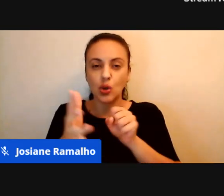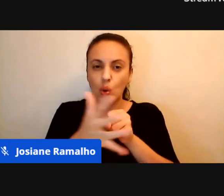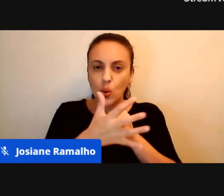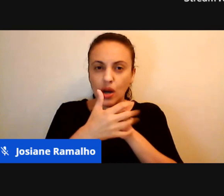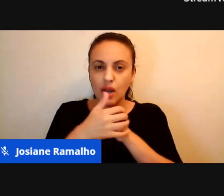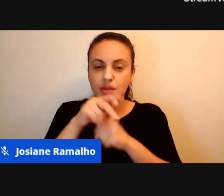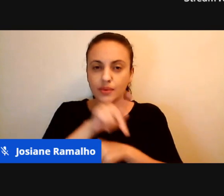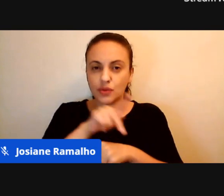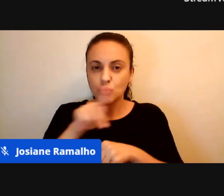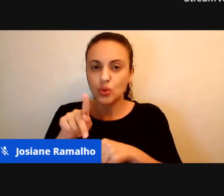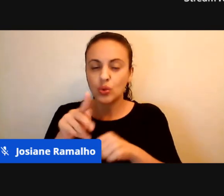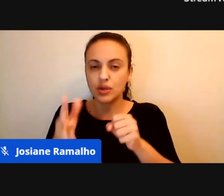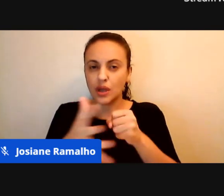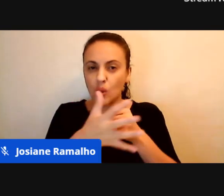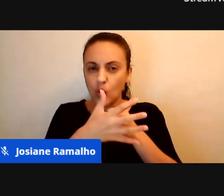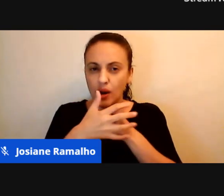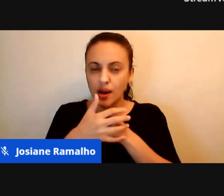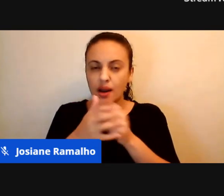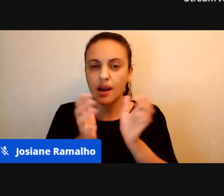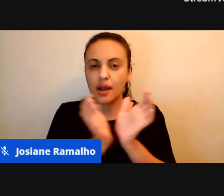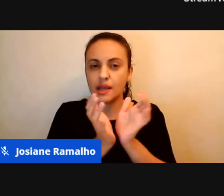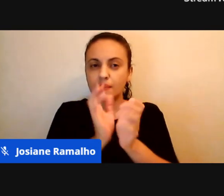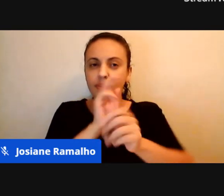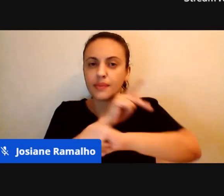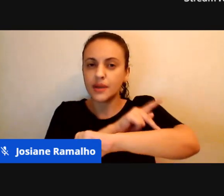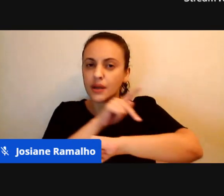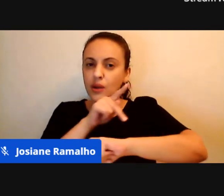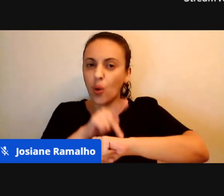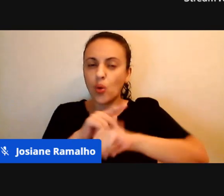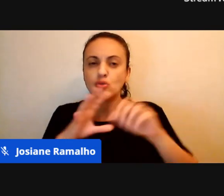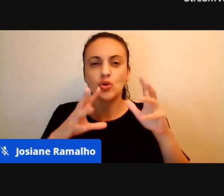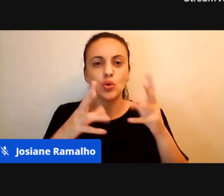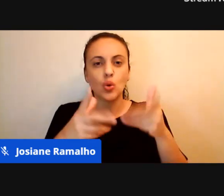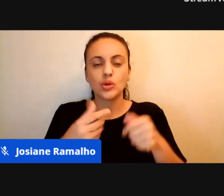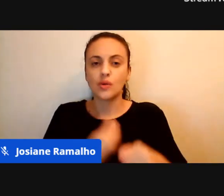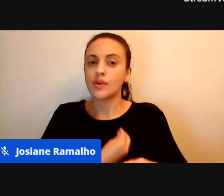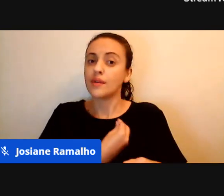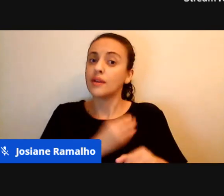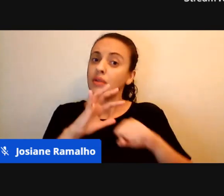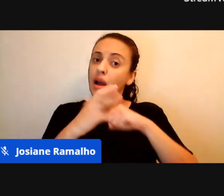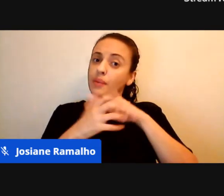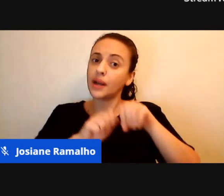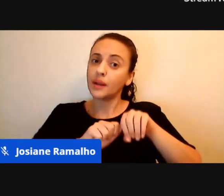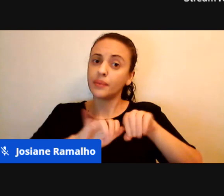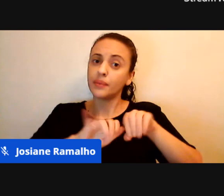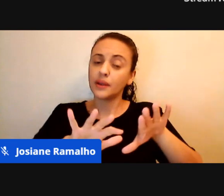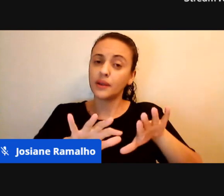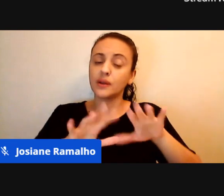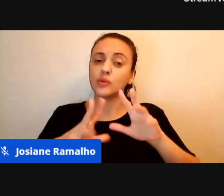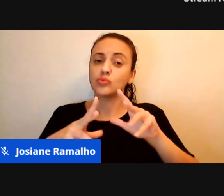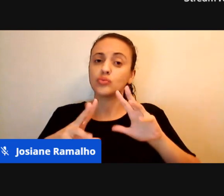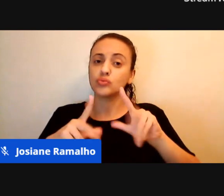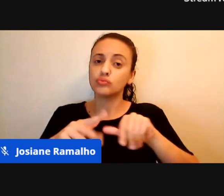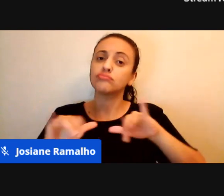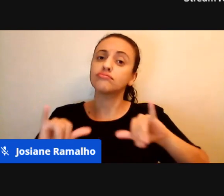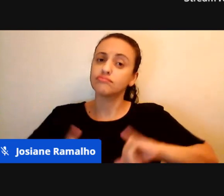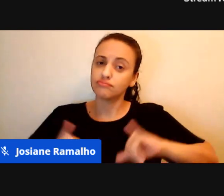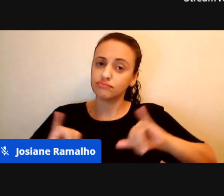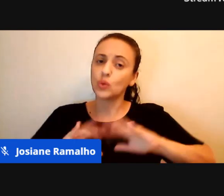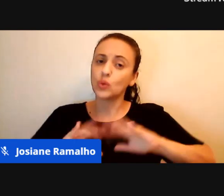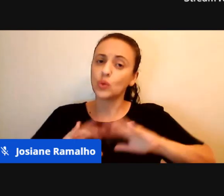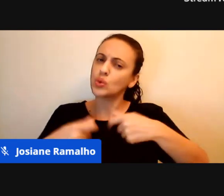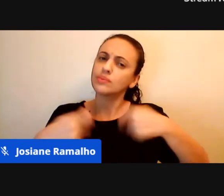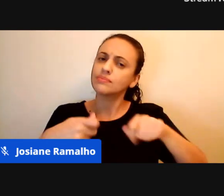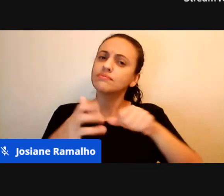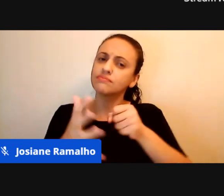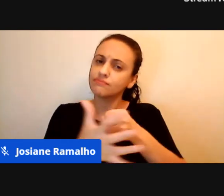equipe pedagógica, todo mundo está na pandemia, também, todo mundo está sofrendo muito com isso, e todo mundo precisa de acolhimento, tá, é,